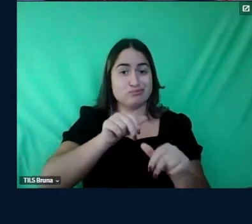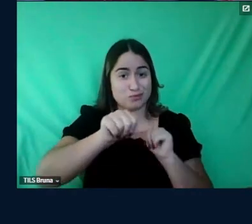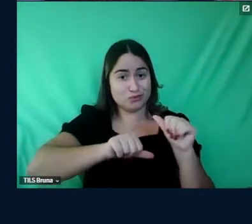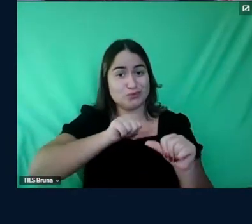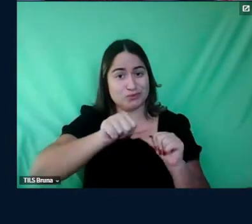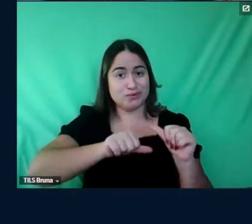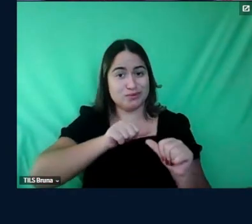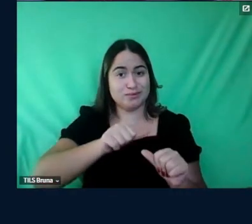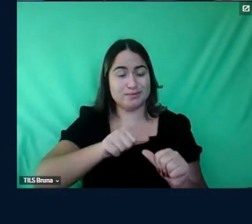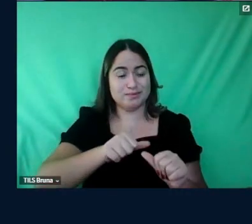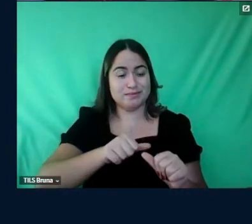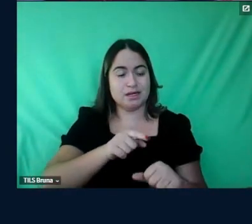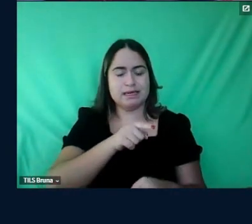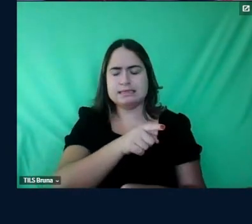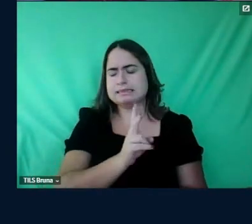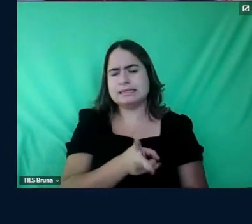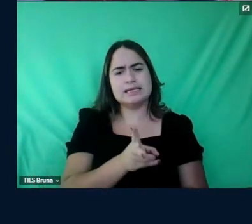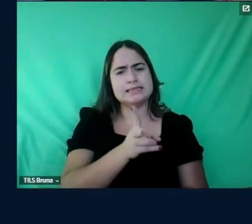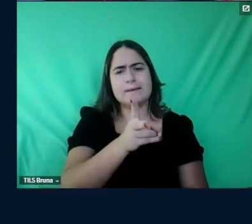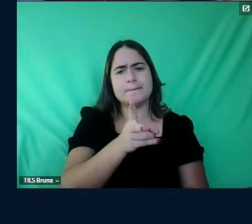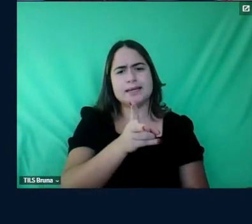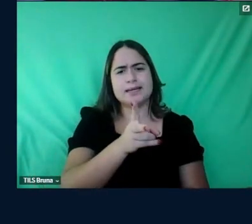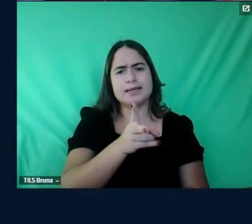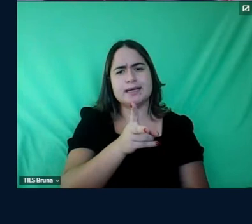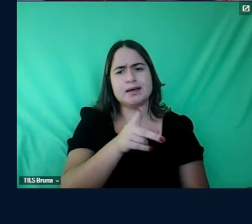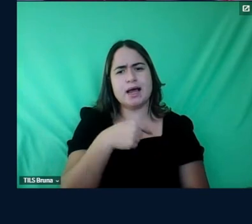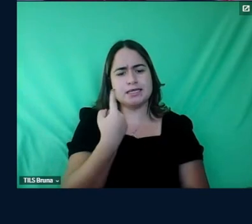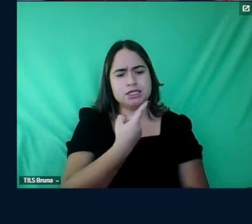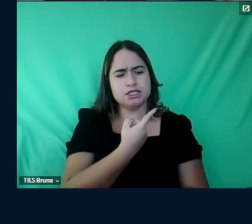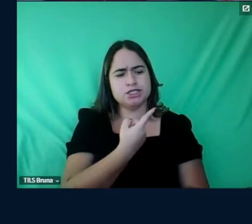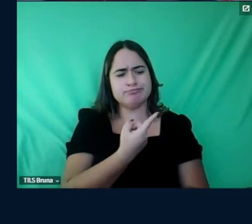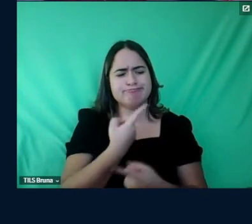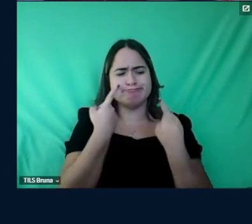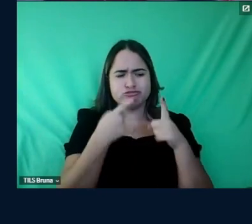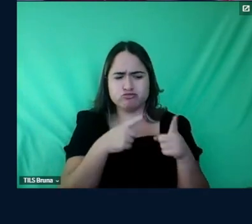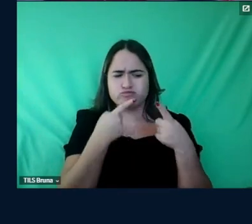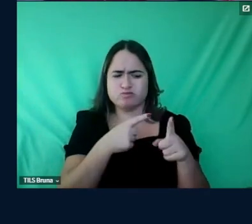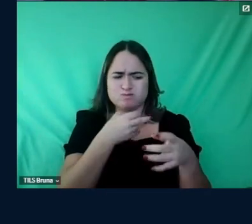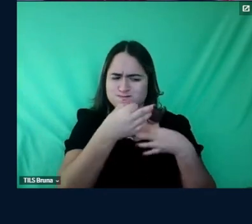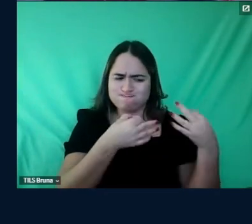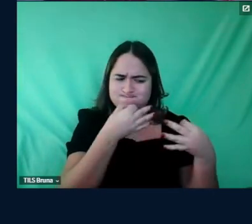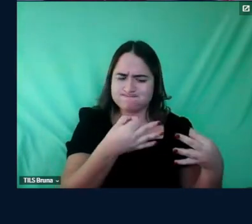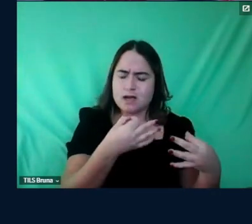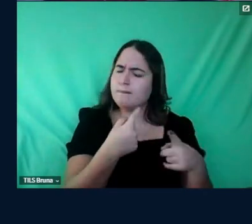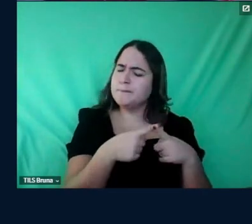e isso sempre foi algo que a gente critica porque é